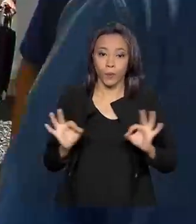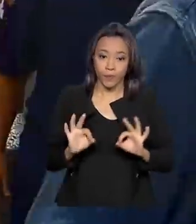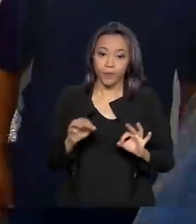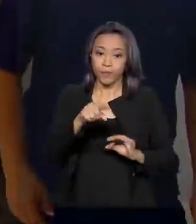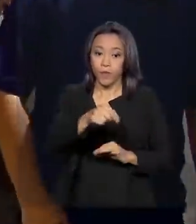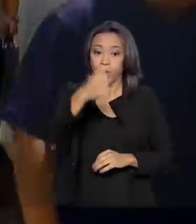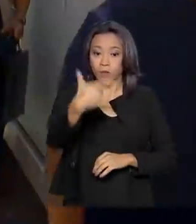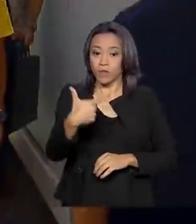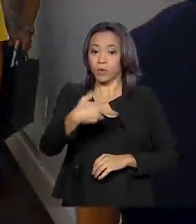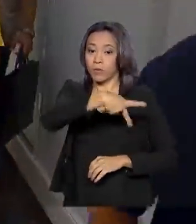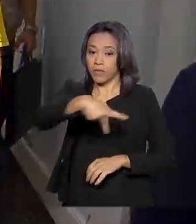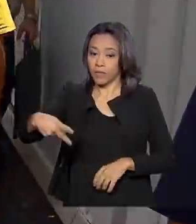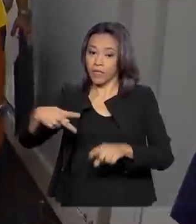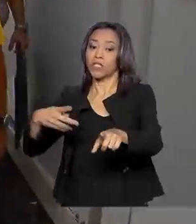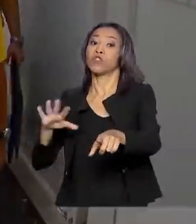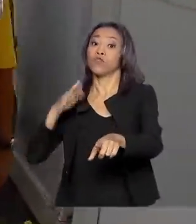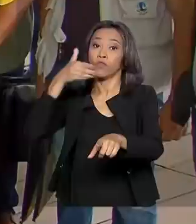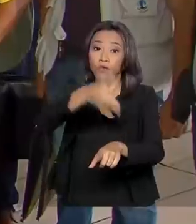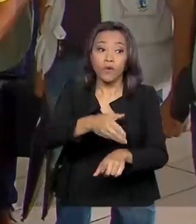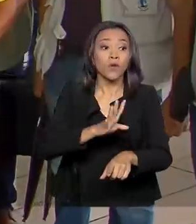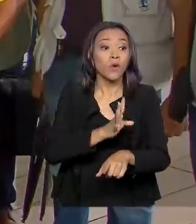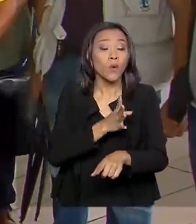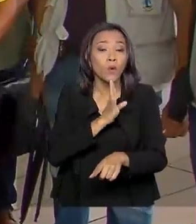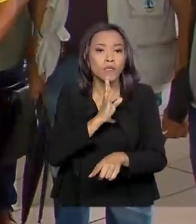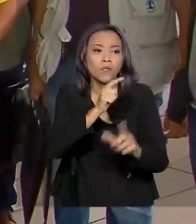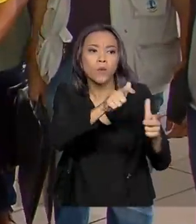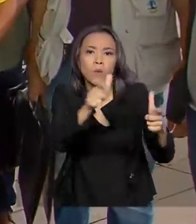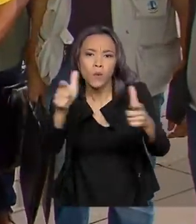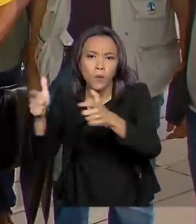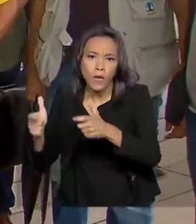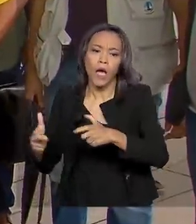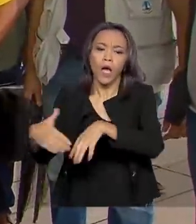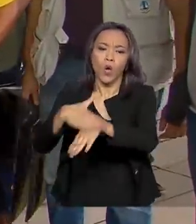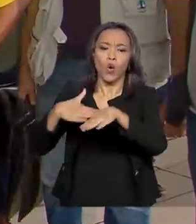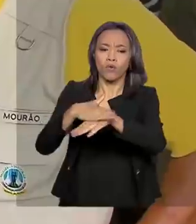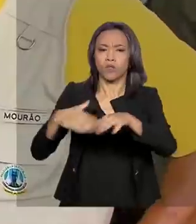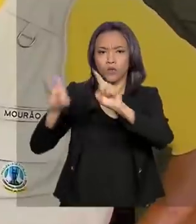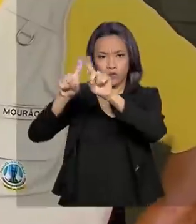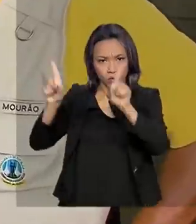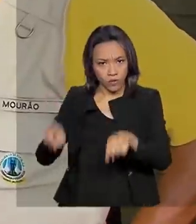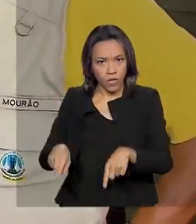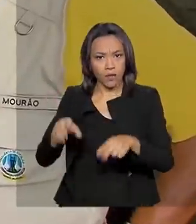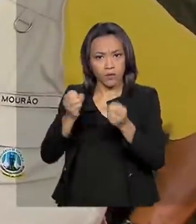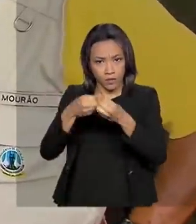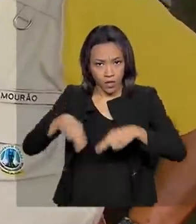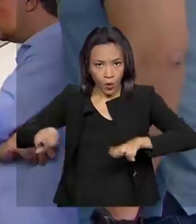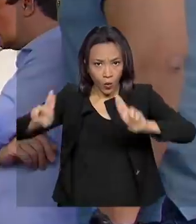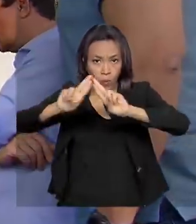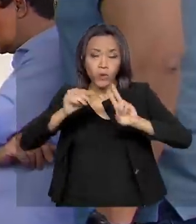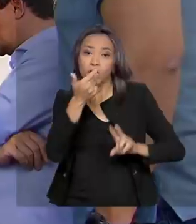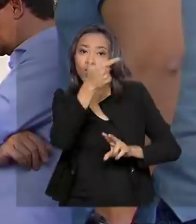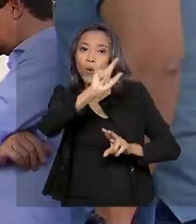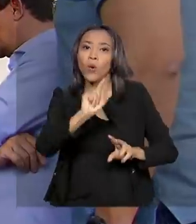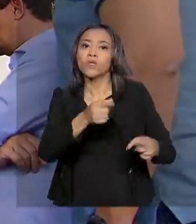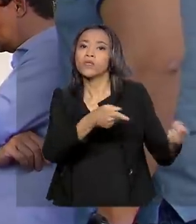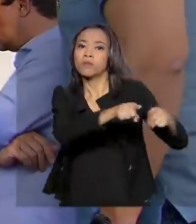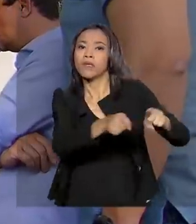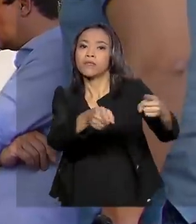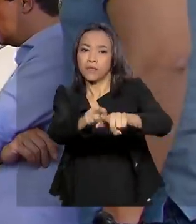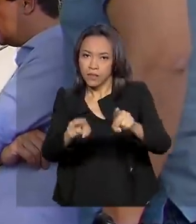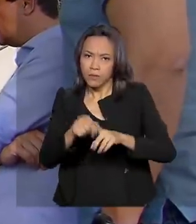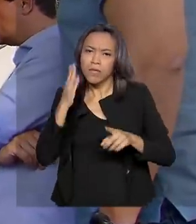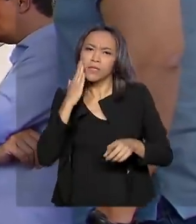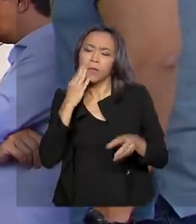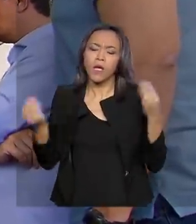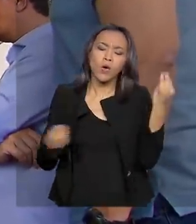-presidente foi conhecer de perto essas instalações. Conversou com funcionários de agências da ONU e de outras entidades parceiras para identificar